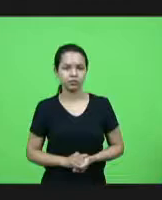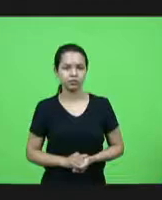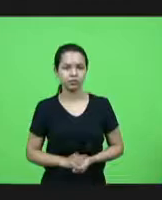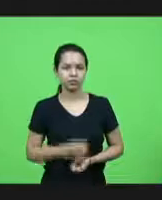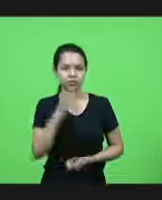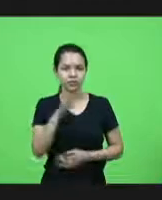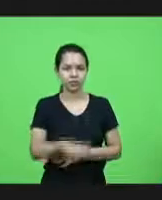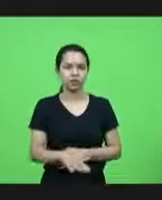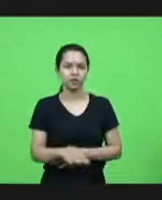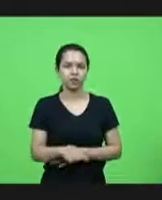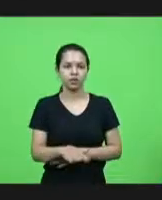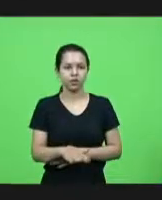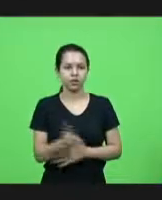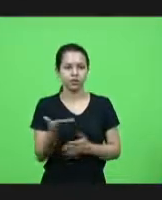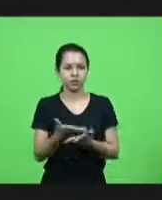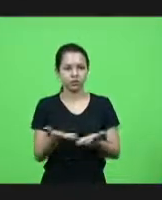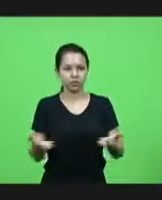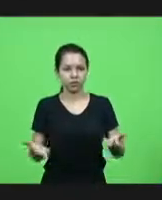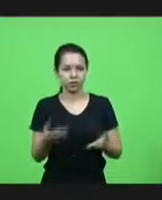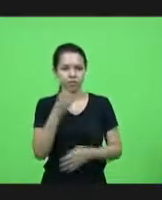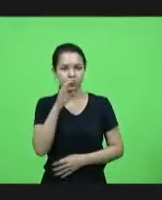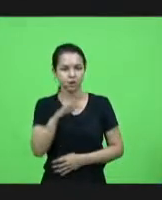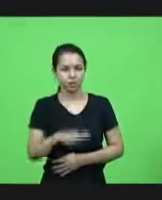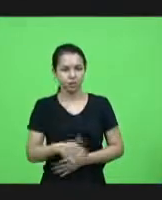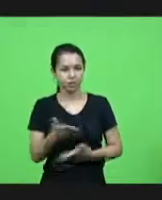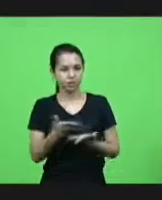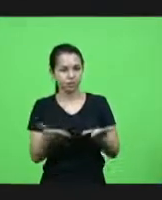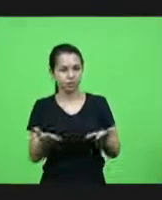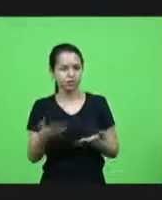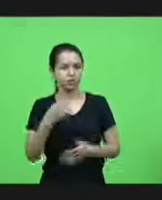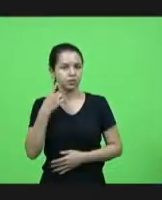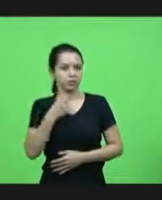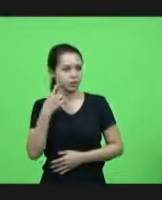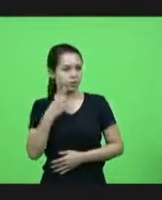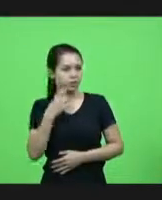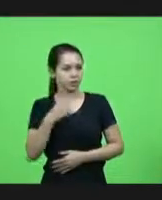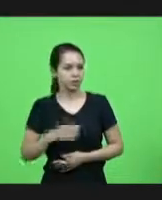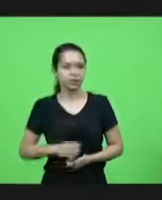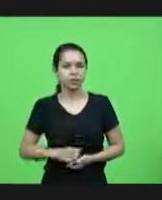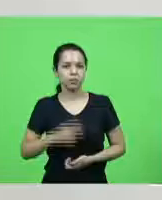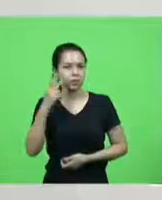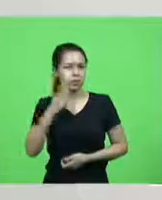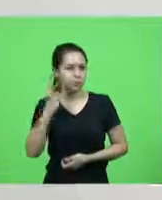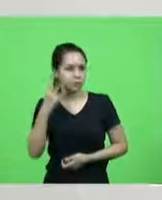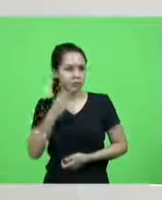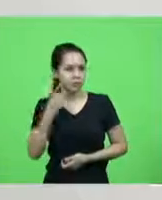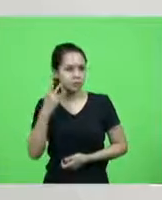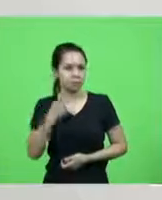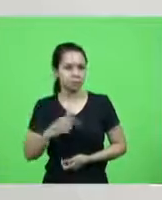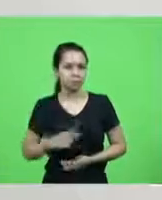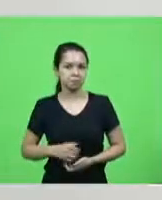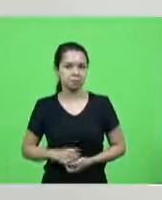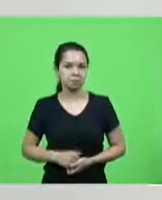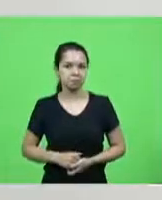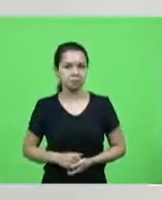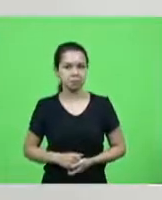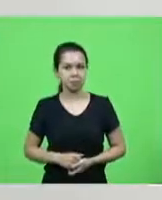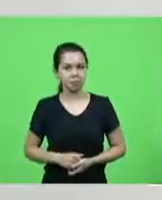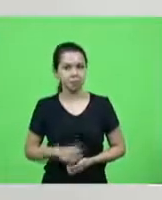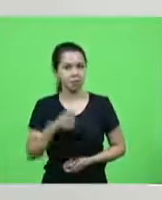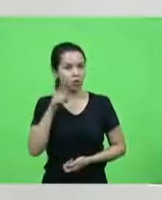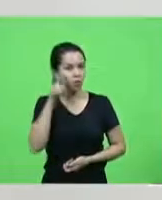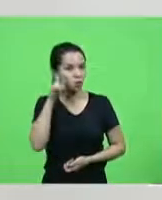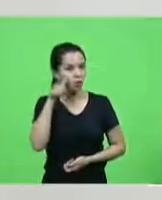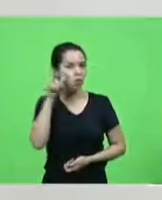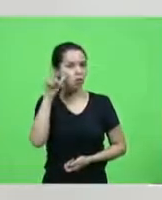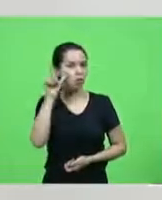tarde senhoras e senhores boa tarde aos nobres colegas parlamentares no dia de ontem segunda